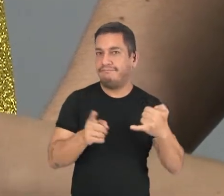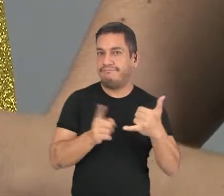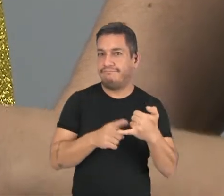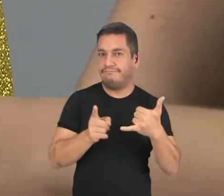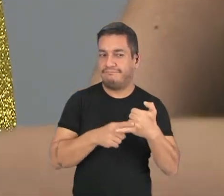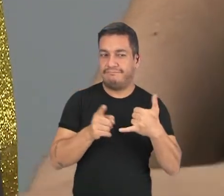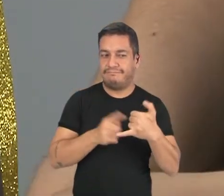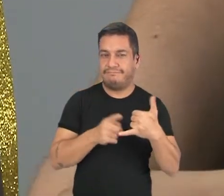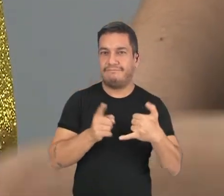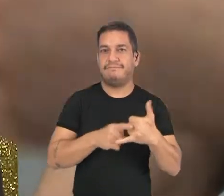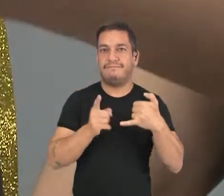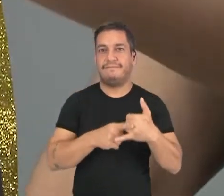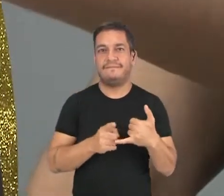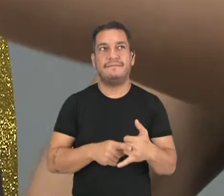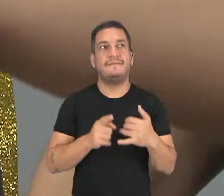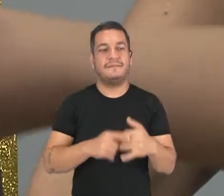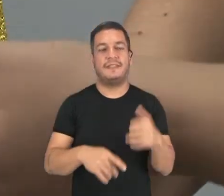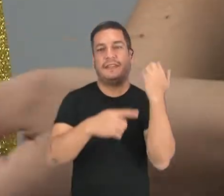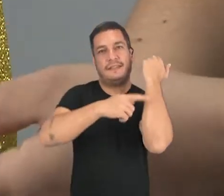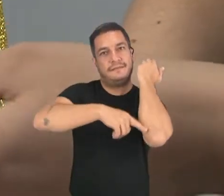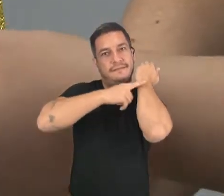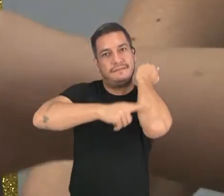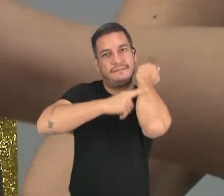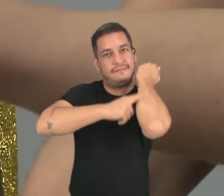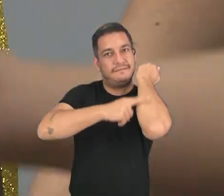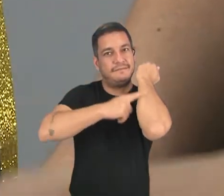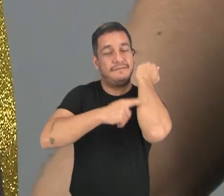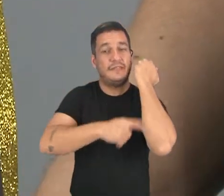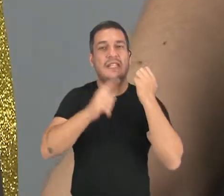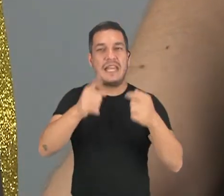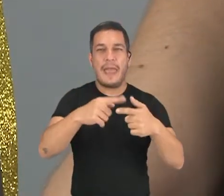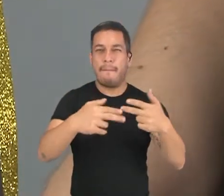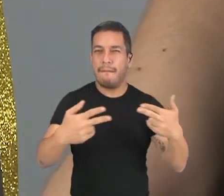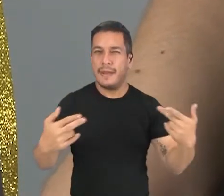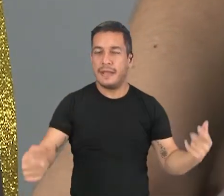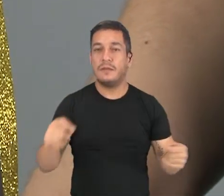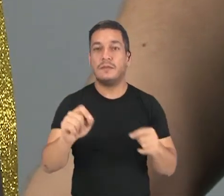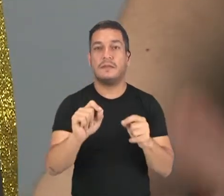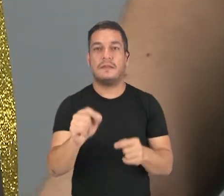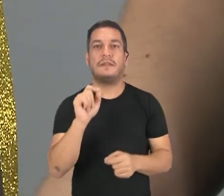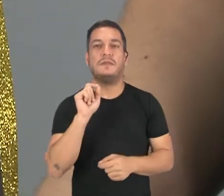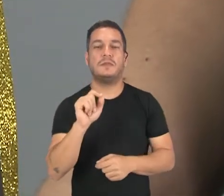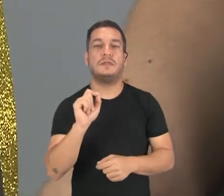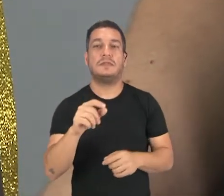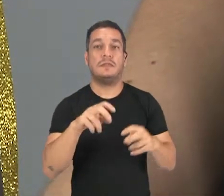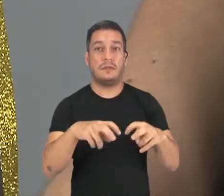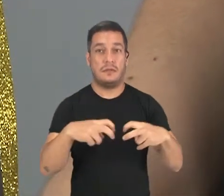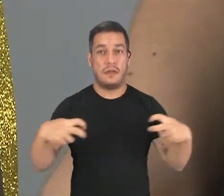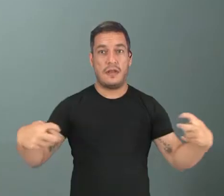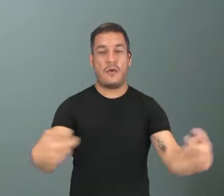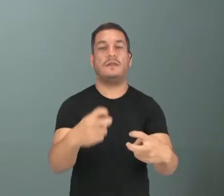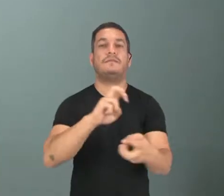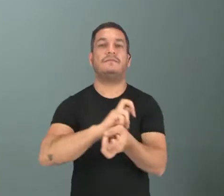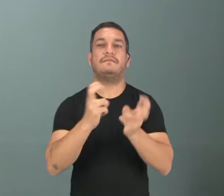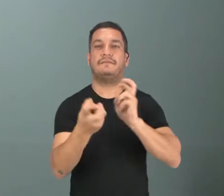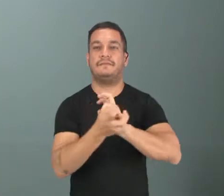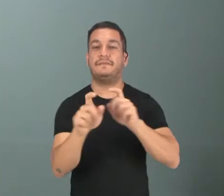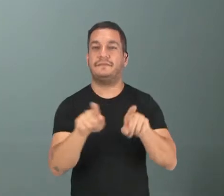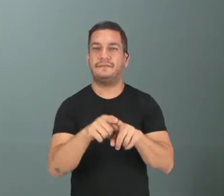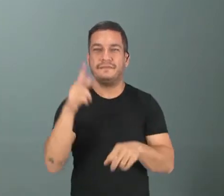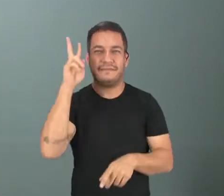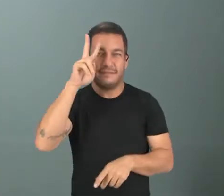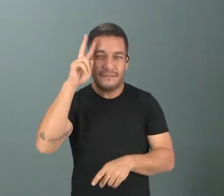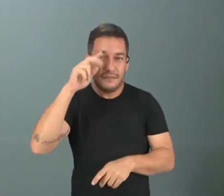e o reco-reco. Esses são instrumentos que também fazem parte da roda de capoeira. Lembra do